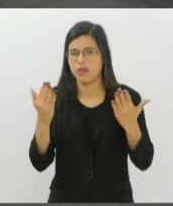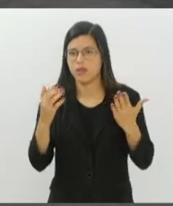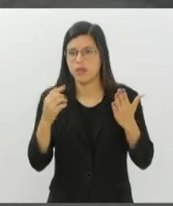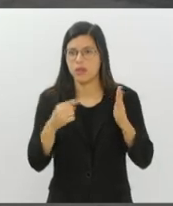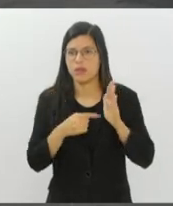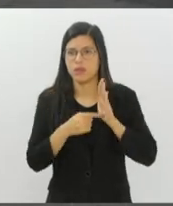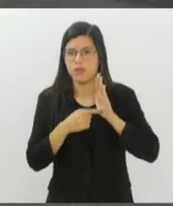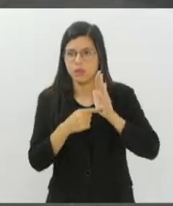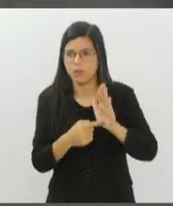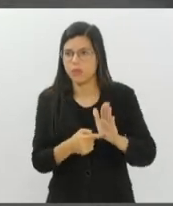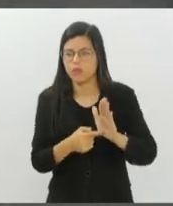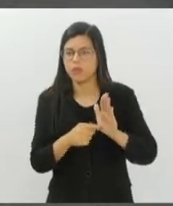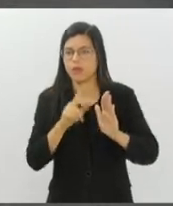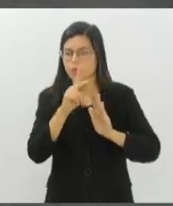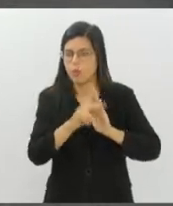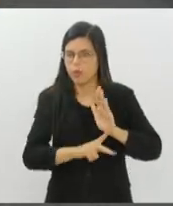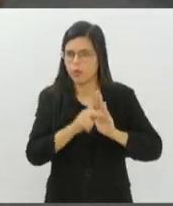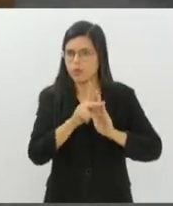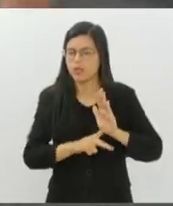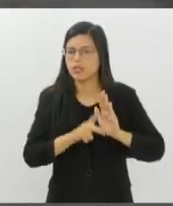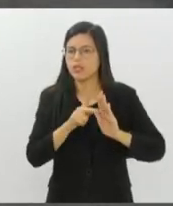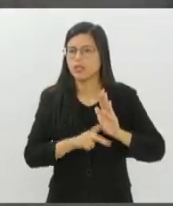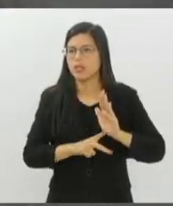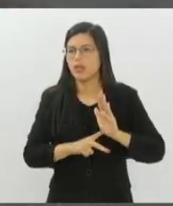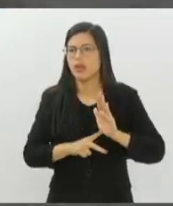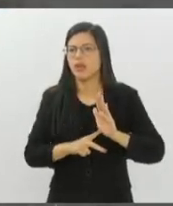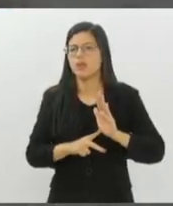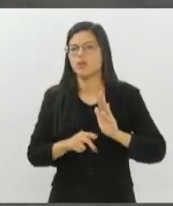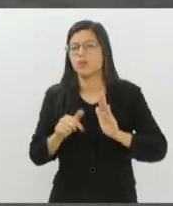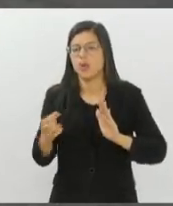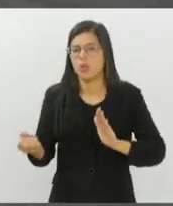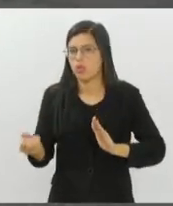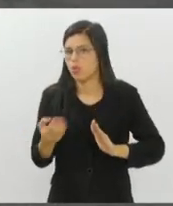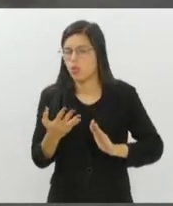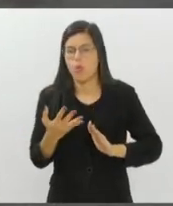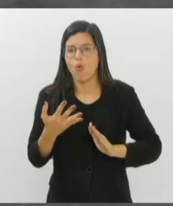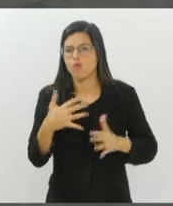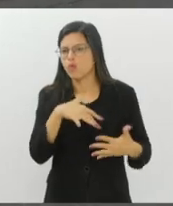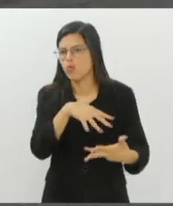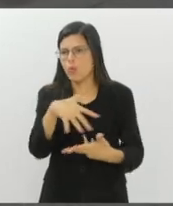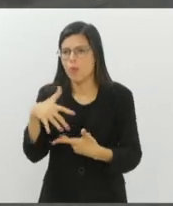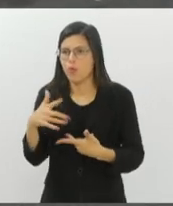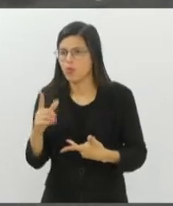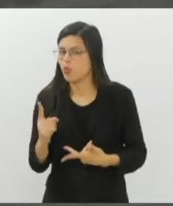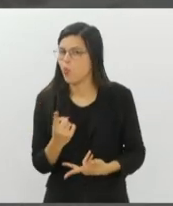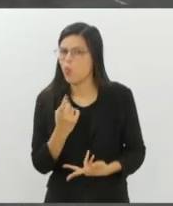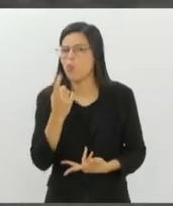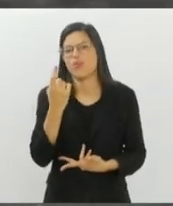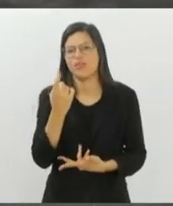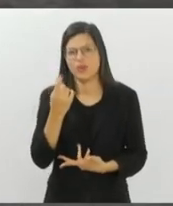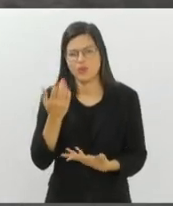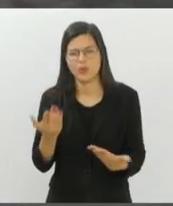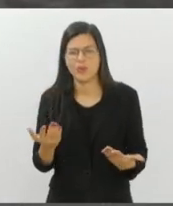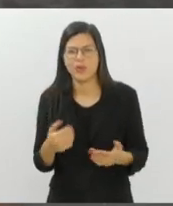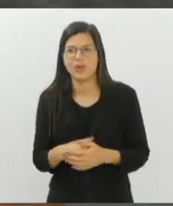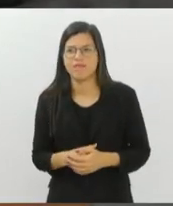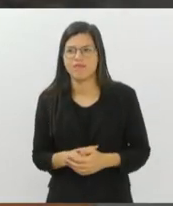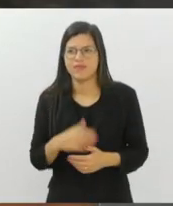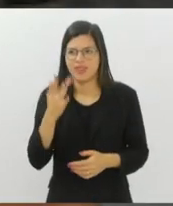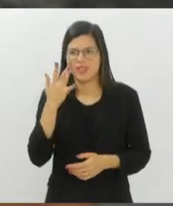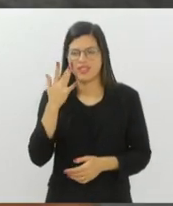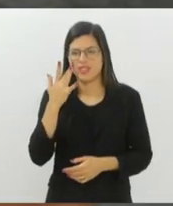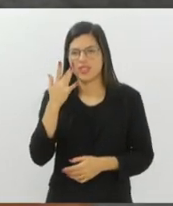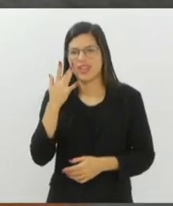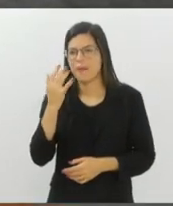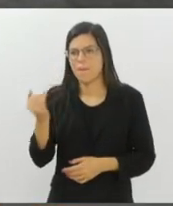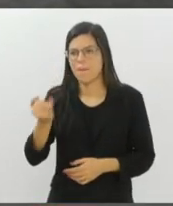ineditismo do nosso projeto, o quanto ele ainda é pioneiro no mundo, o quanto ele ainda é único no mundo. Então, acho que é isso. Serviu para a